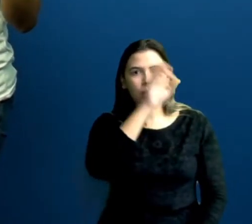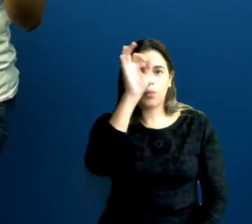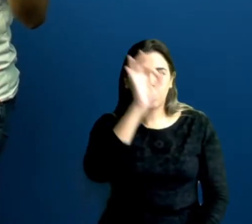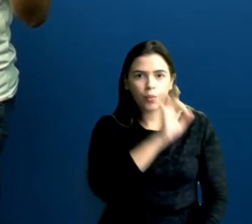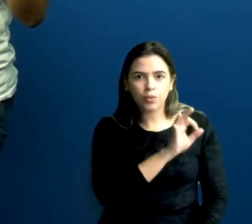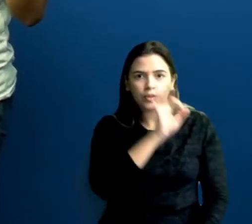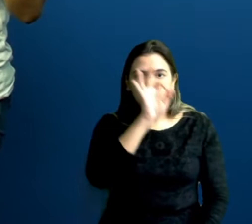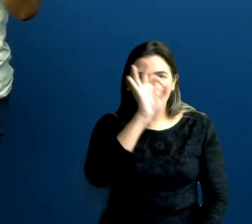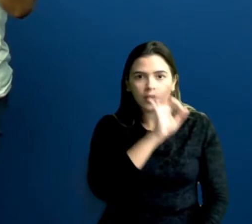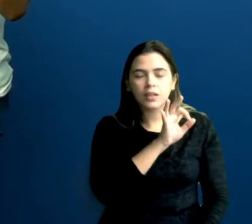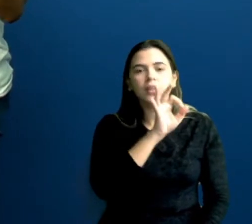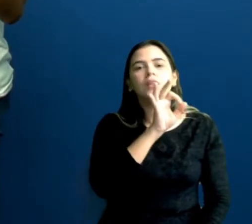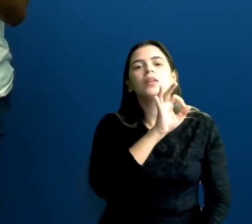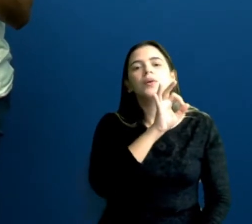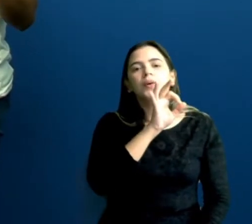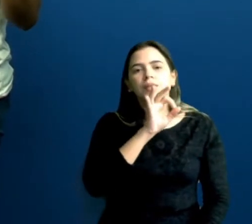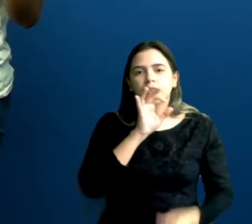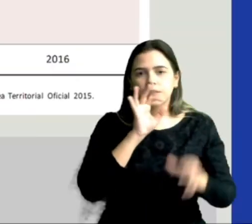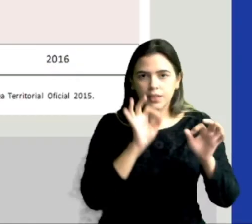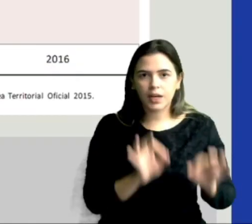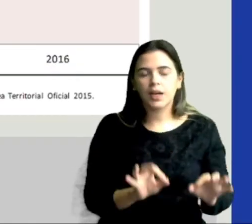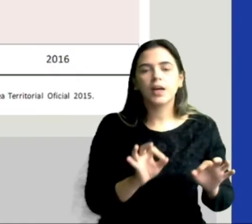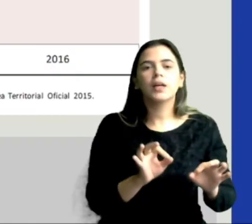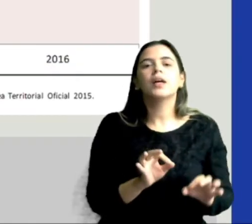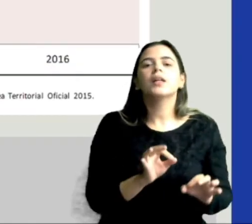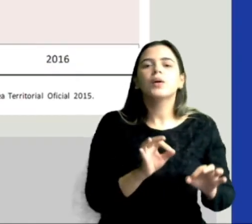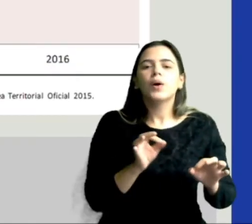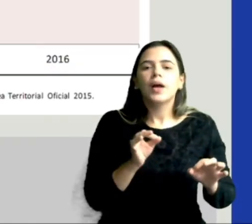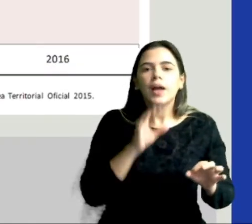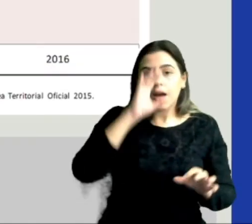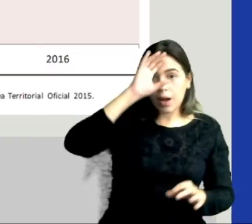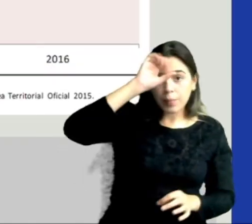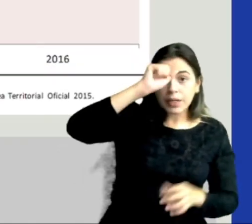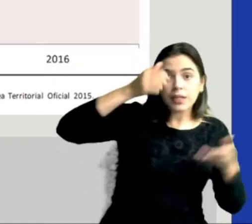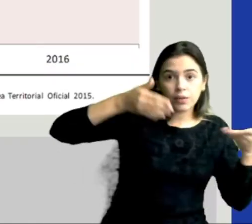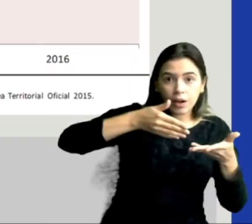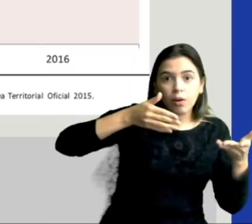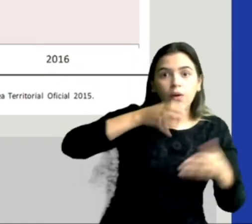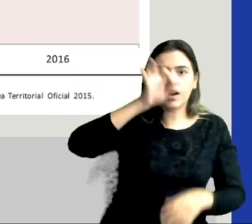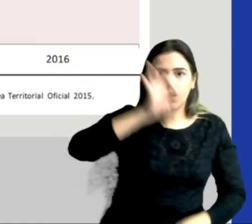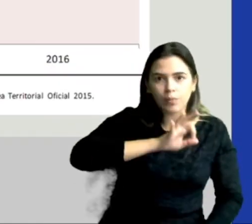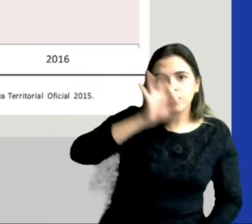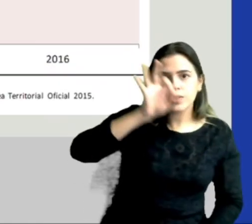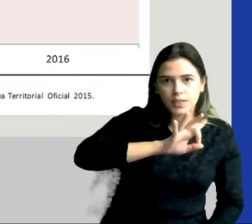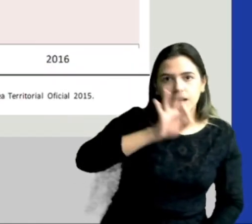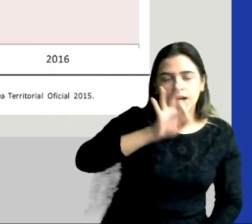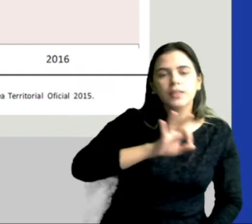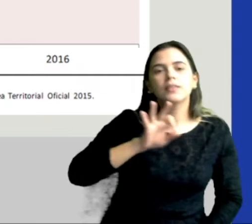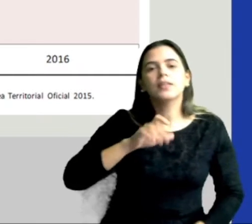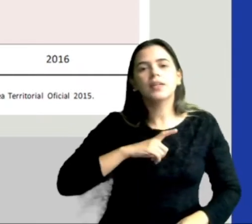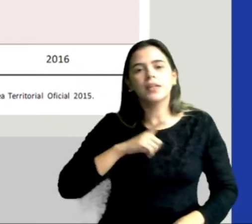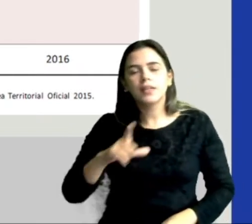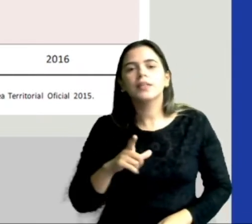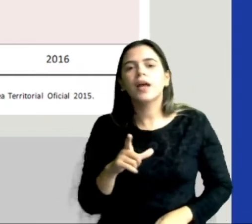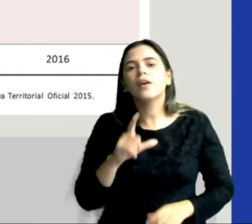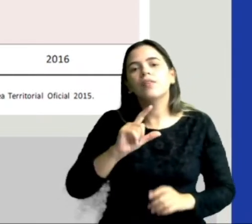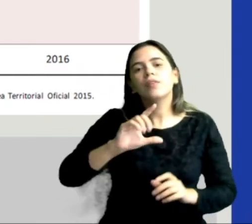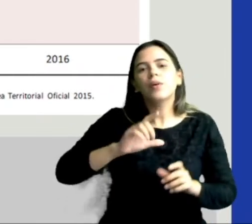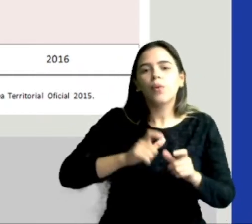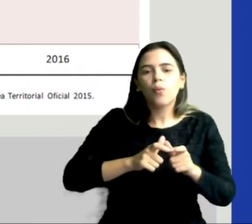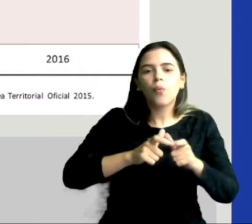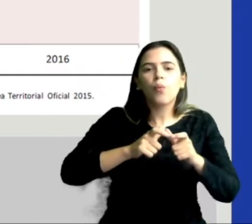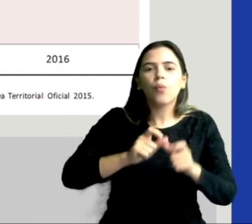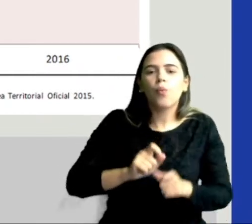percentual, uma linguagem que vocês estão se introduzindo aí com essa linguagem, né? E houve um aumento na participação.